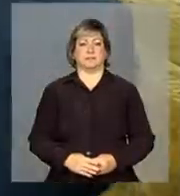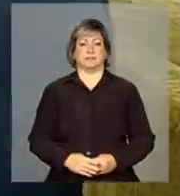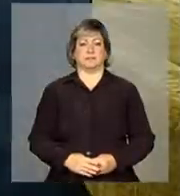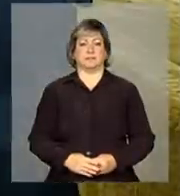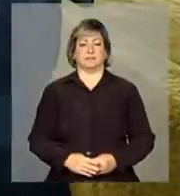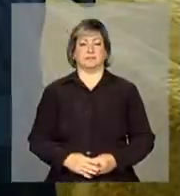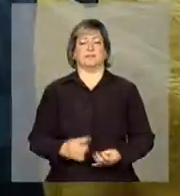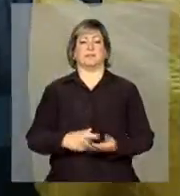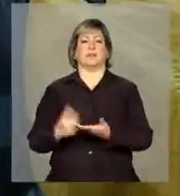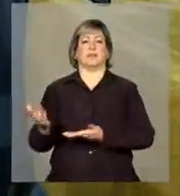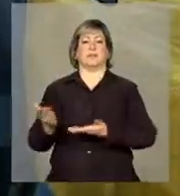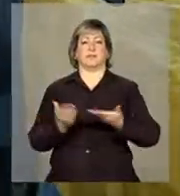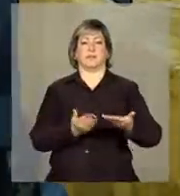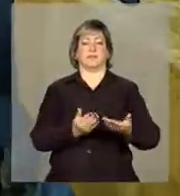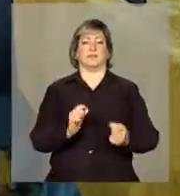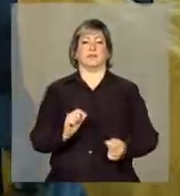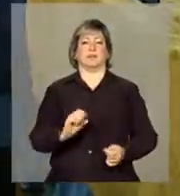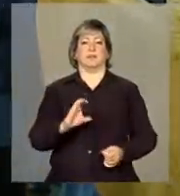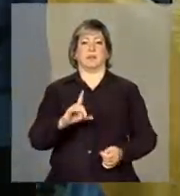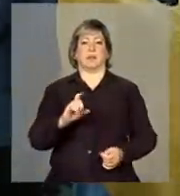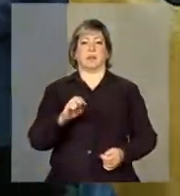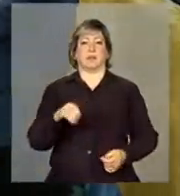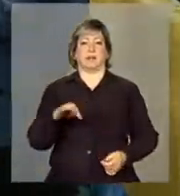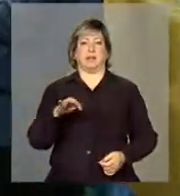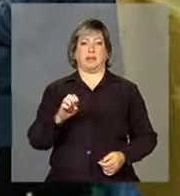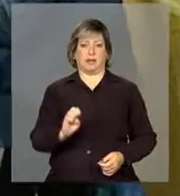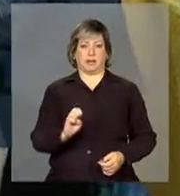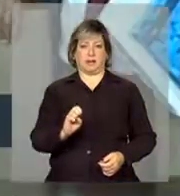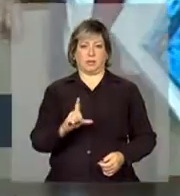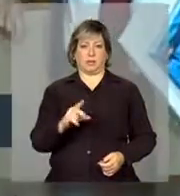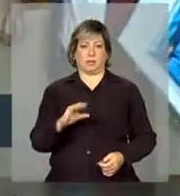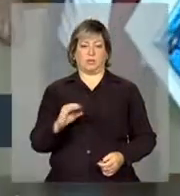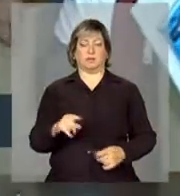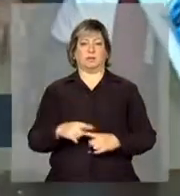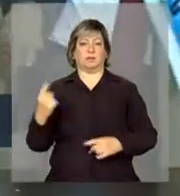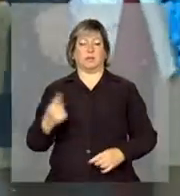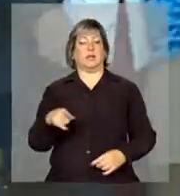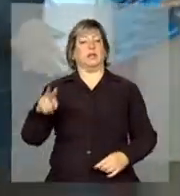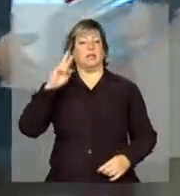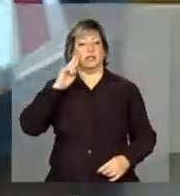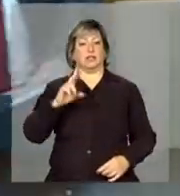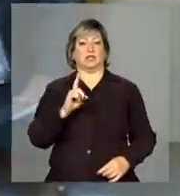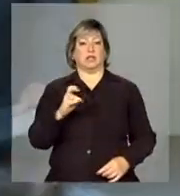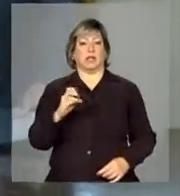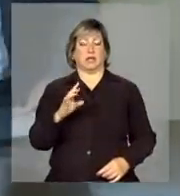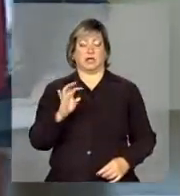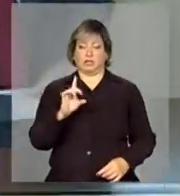Convido o senhor Clemente Gans Lúcio, diretor técnico do Diese.